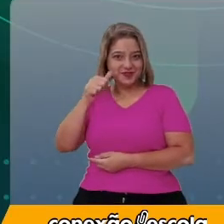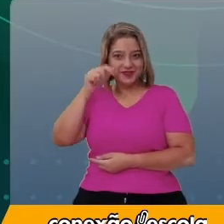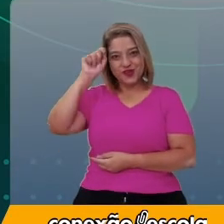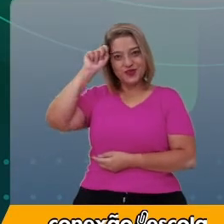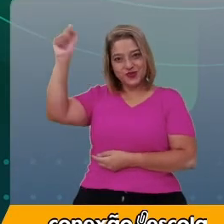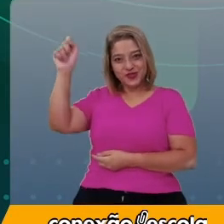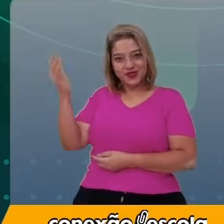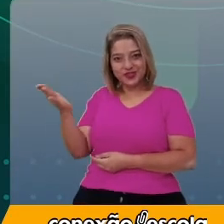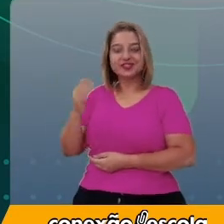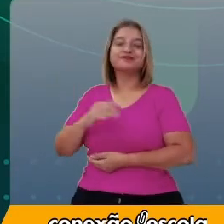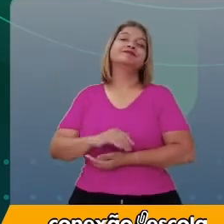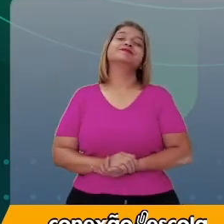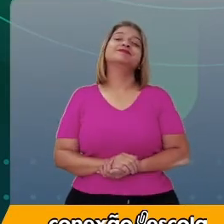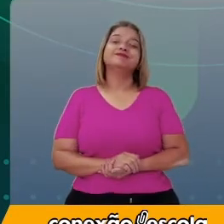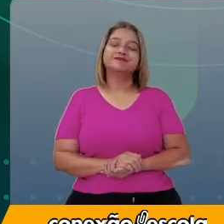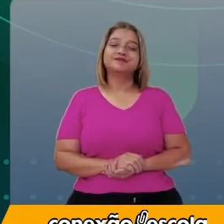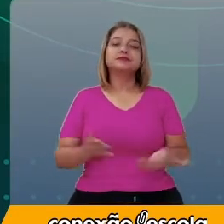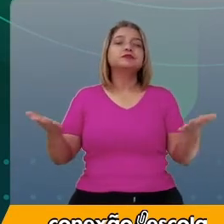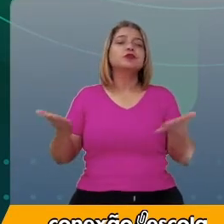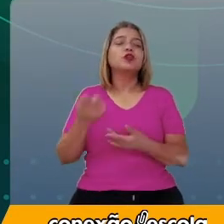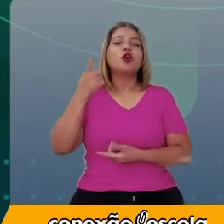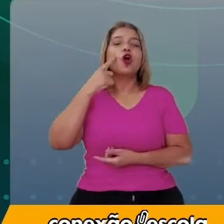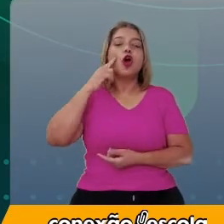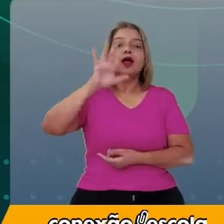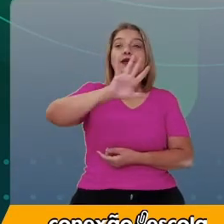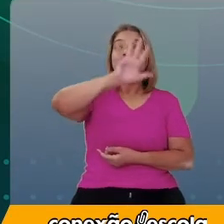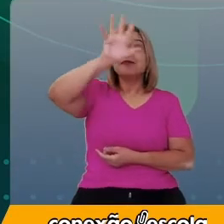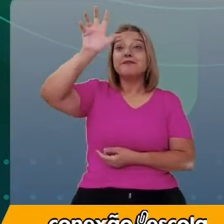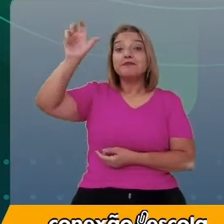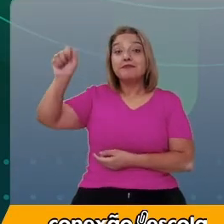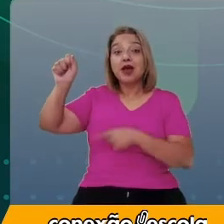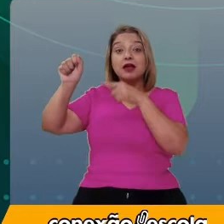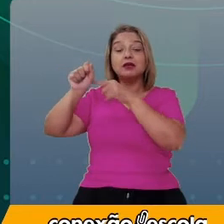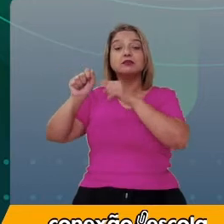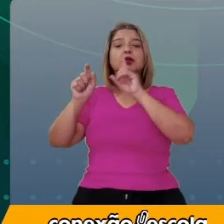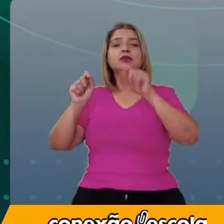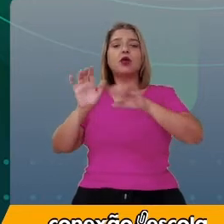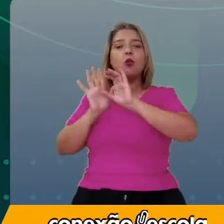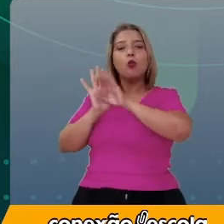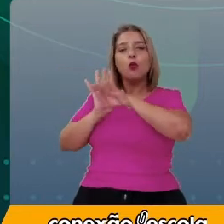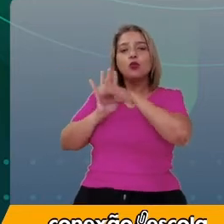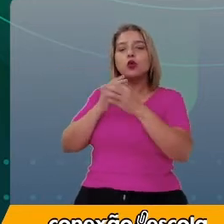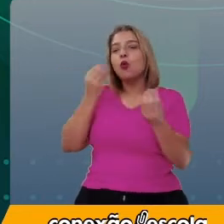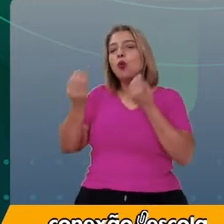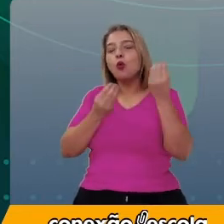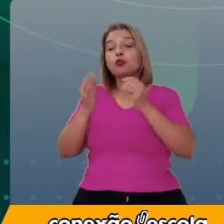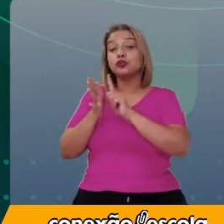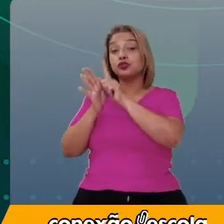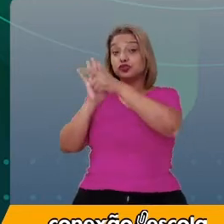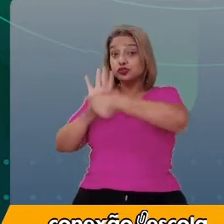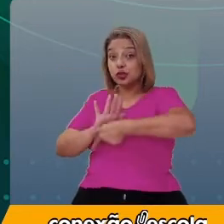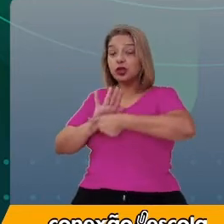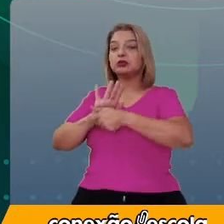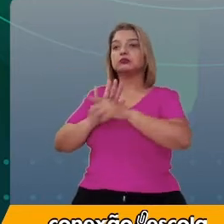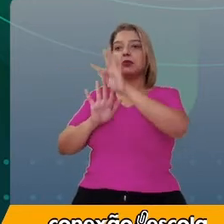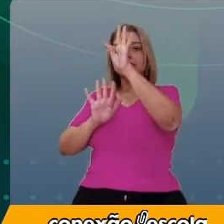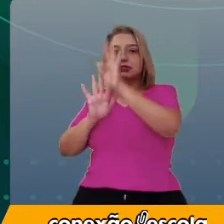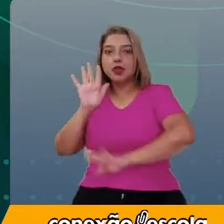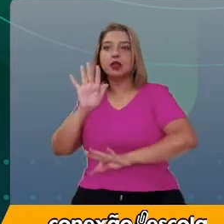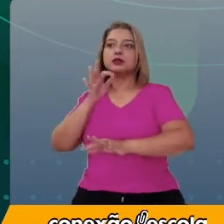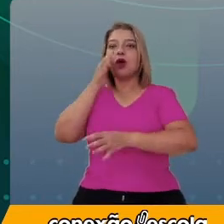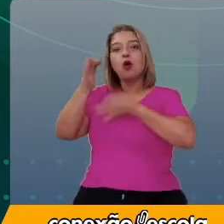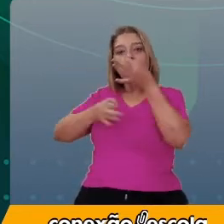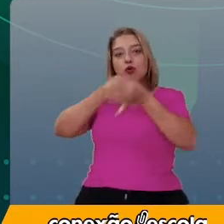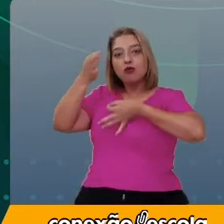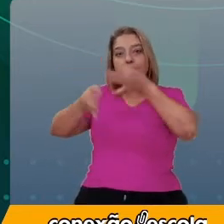Vamos ver agora esse mapa conceitual sobre os gêneros textuais argumentativos e